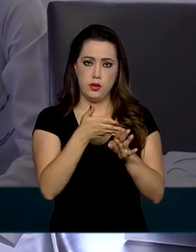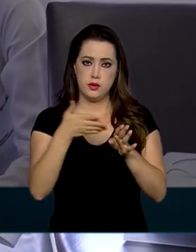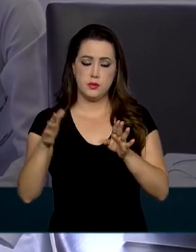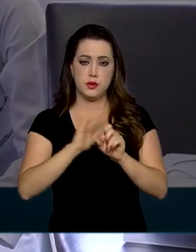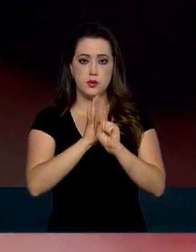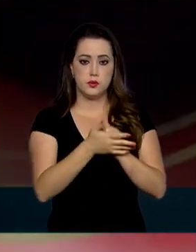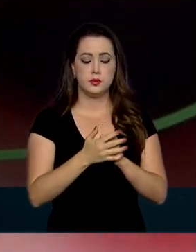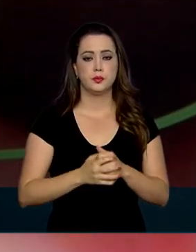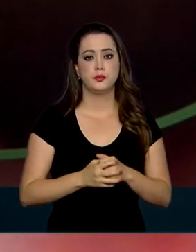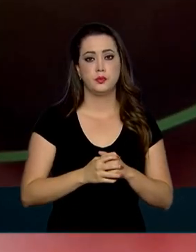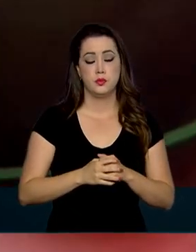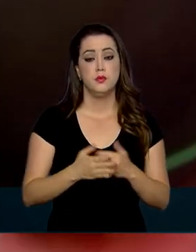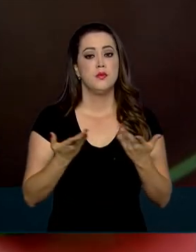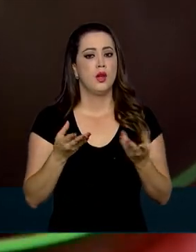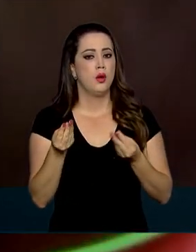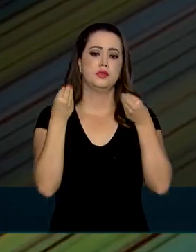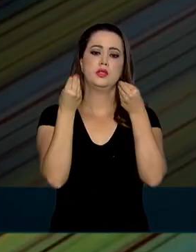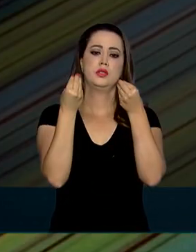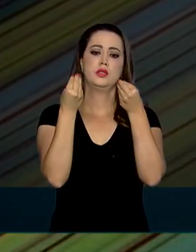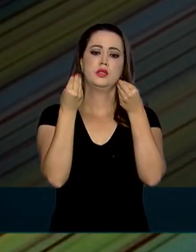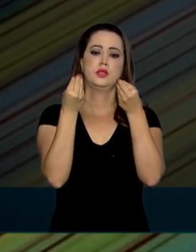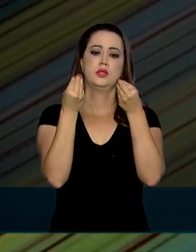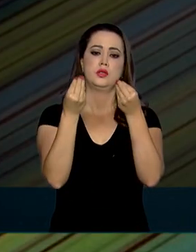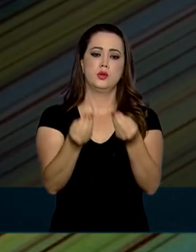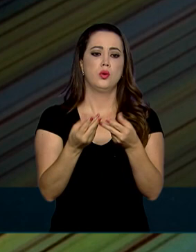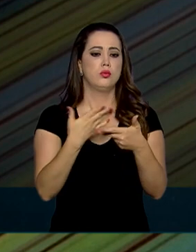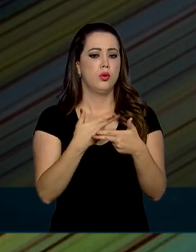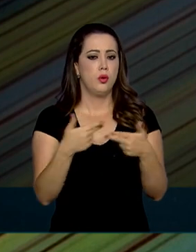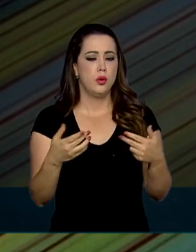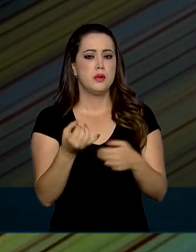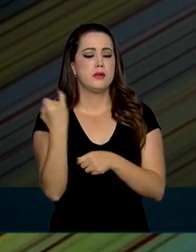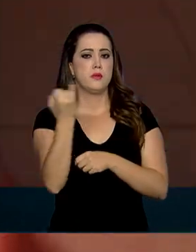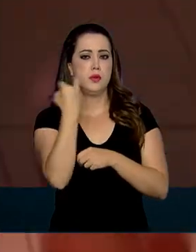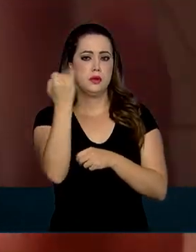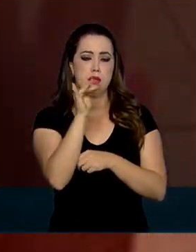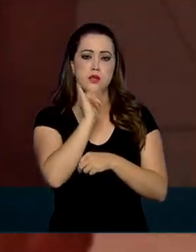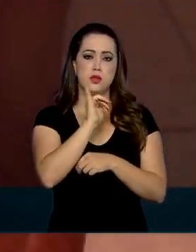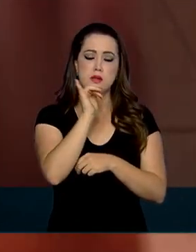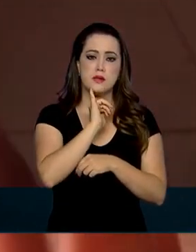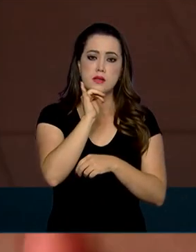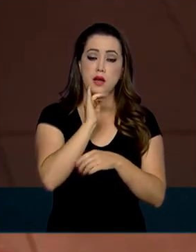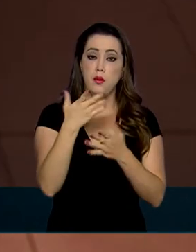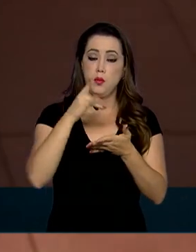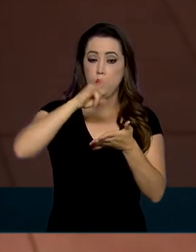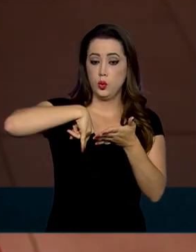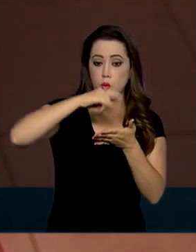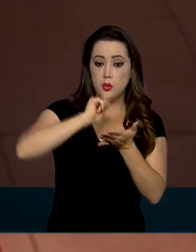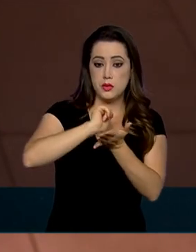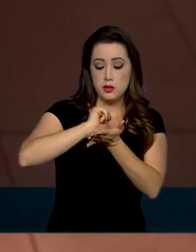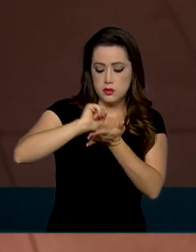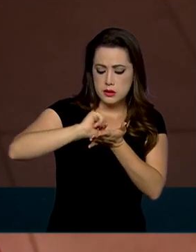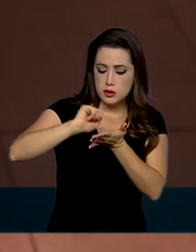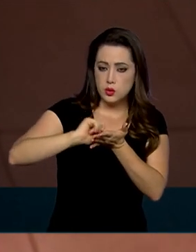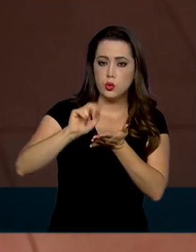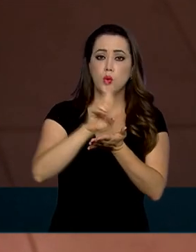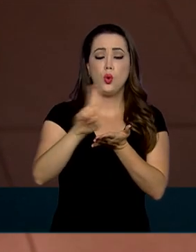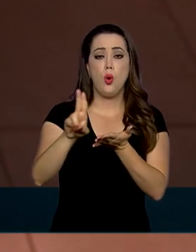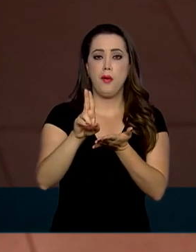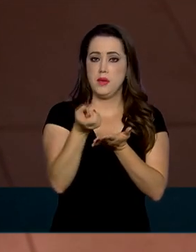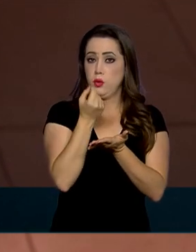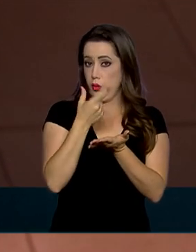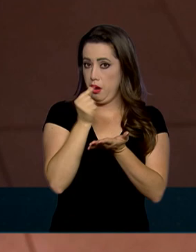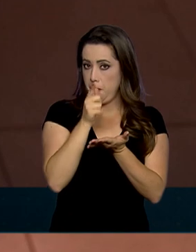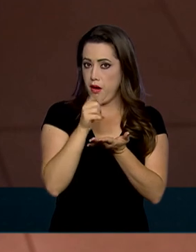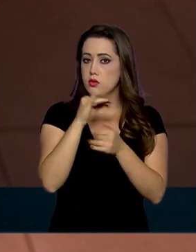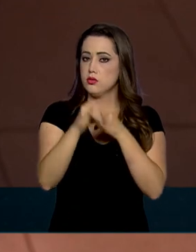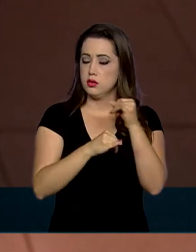pandemia. A prática trouxe como, por exemplo, a Receita Digital, que tem facilitado a